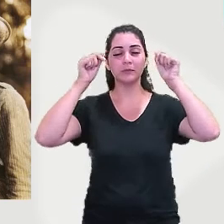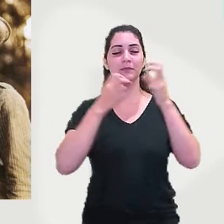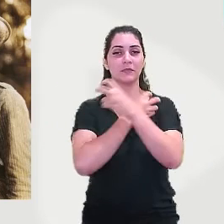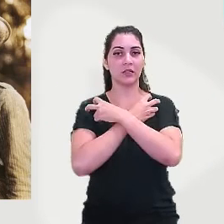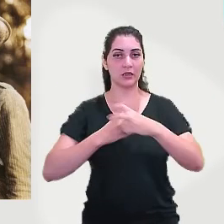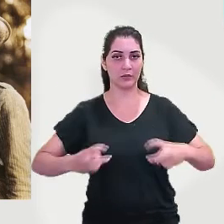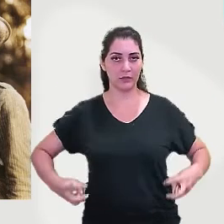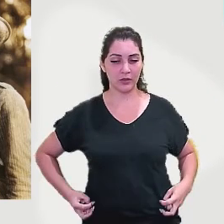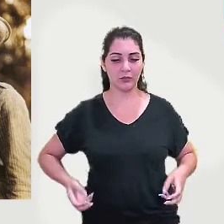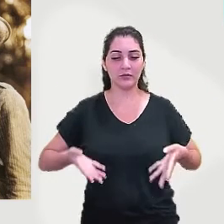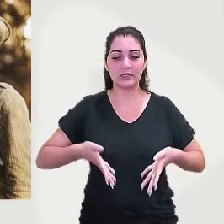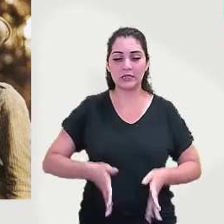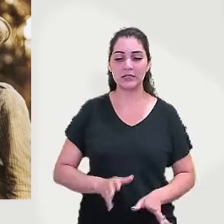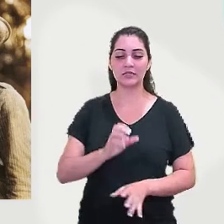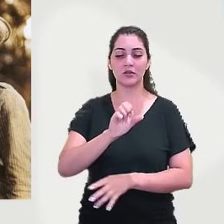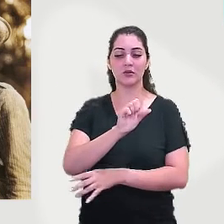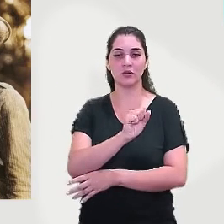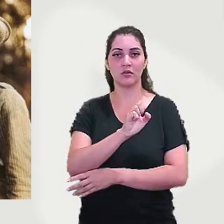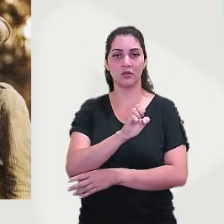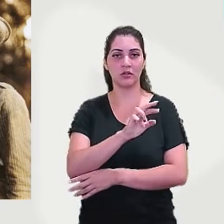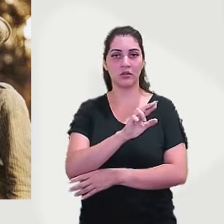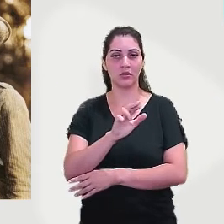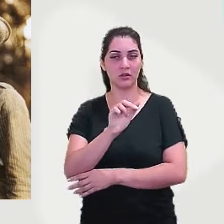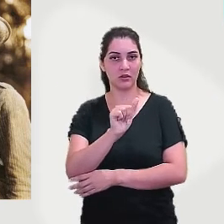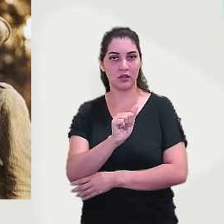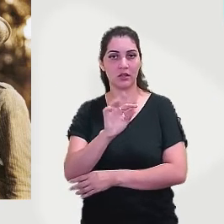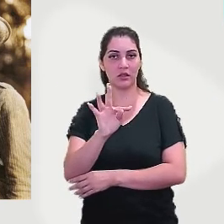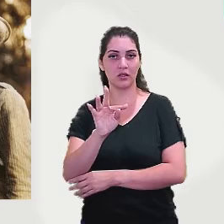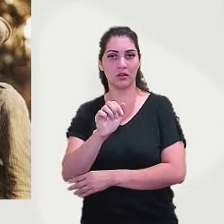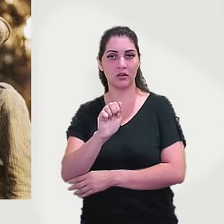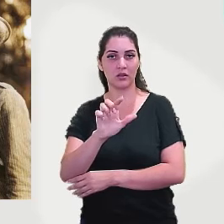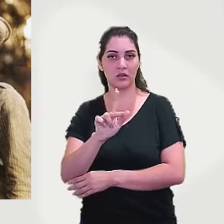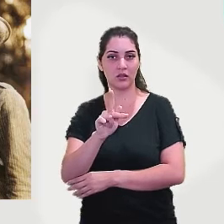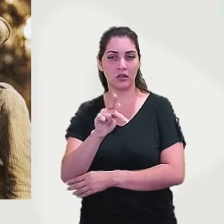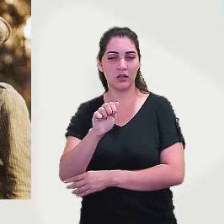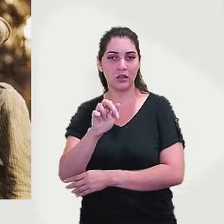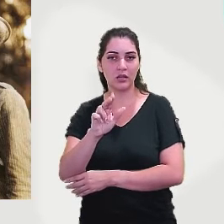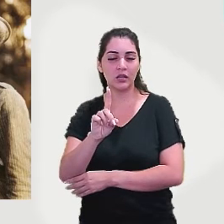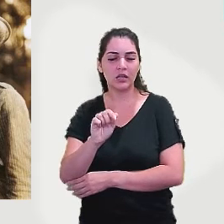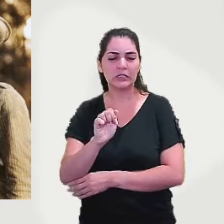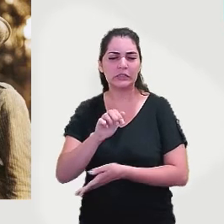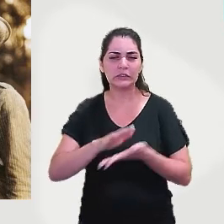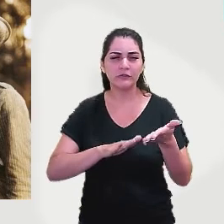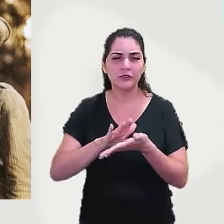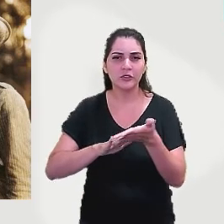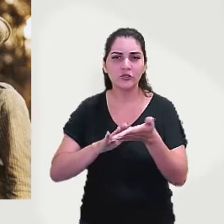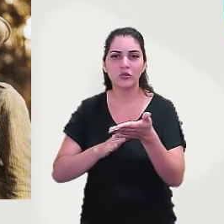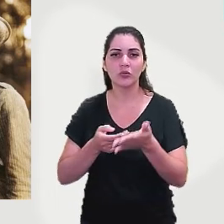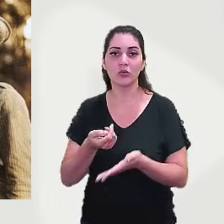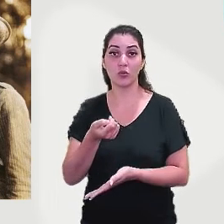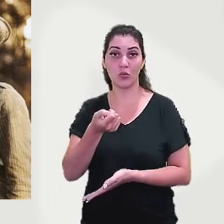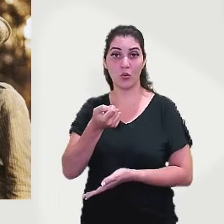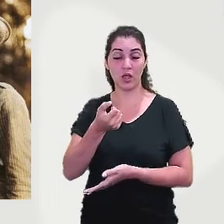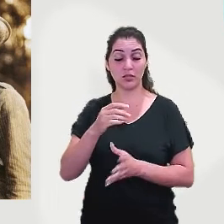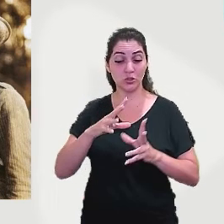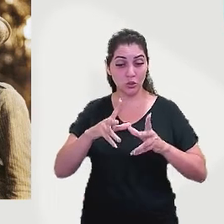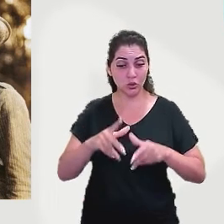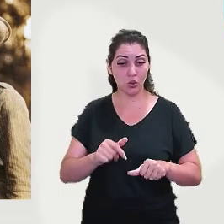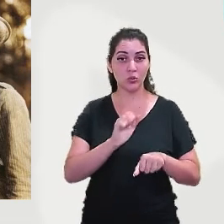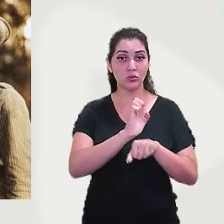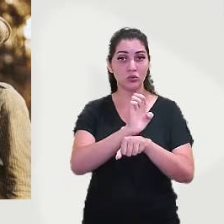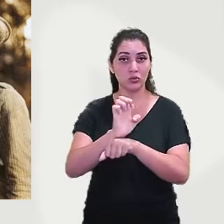ex-coronel da Guarda Nacional, e passou por quase todos os estados do Nordeste,